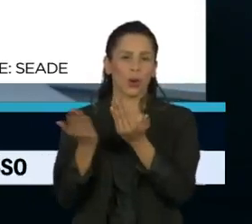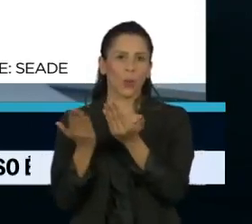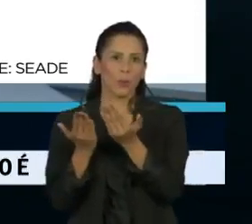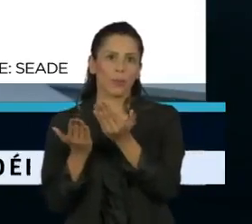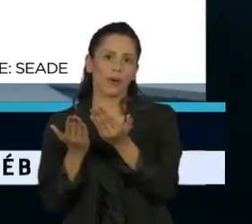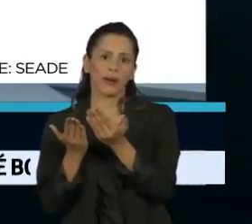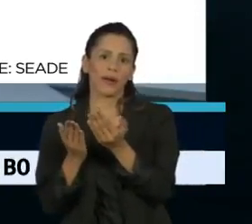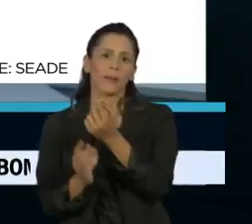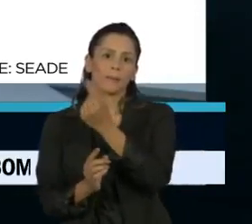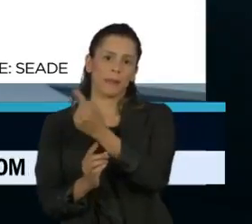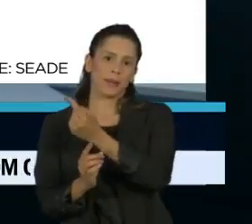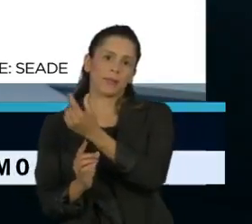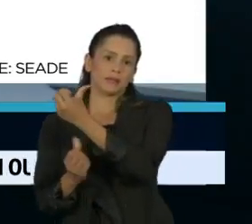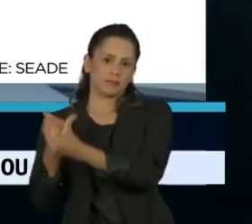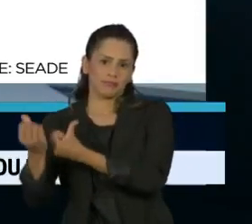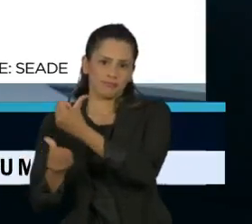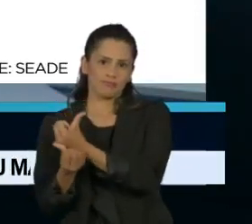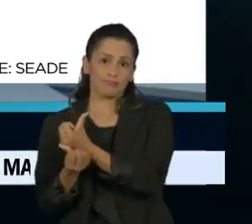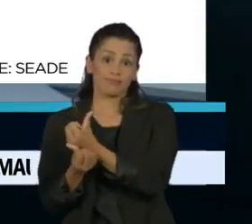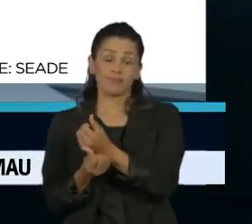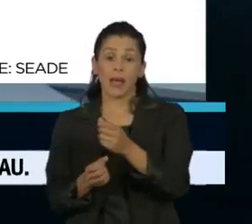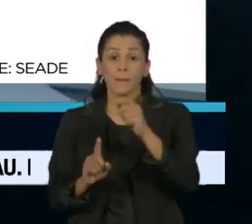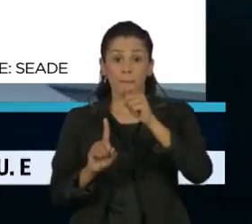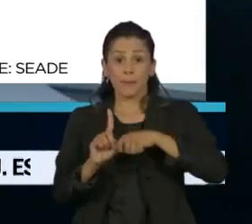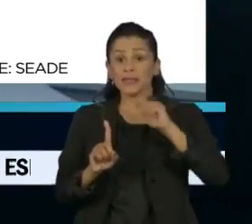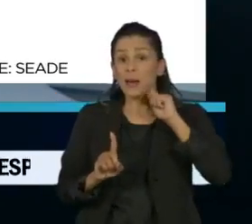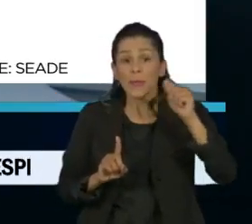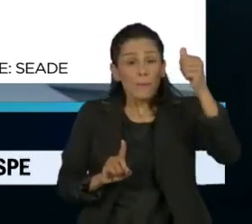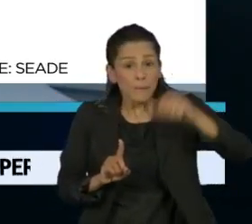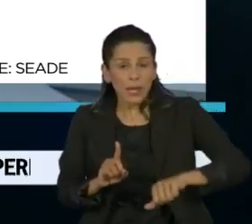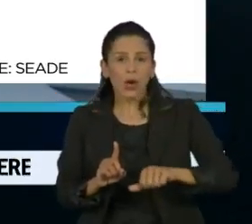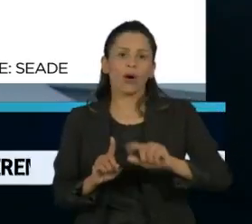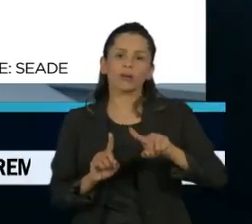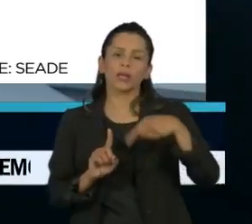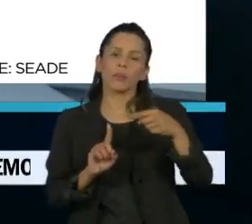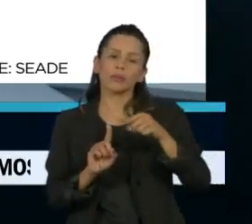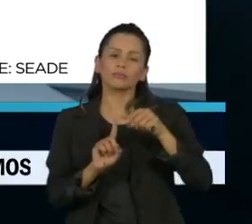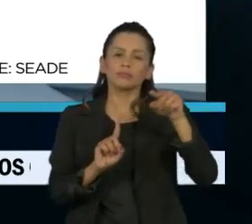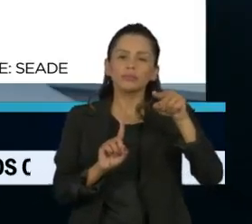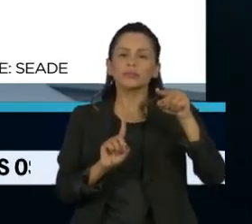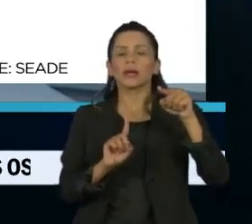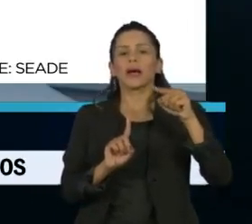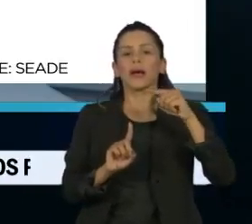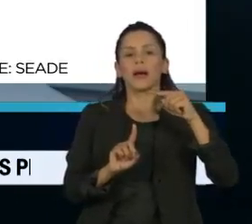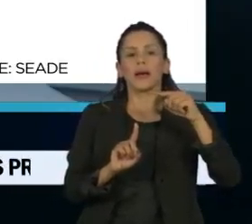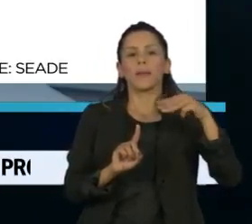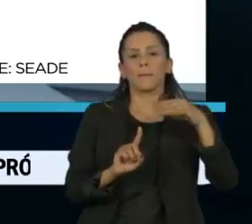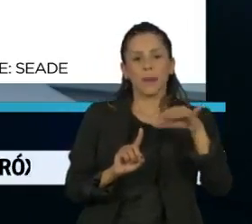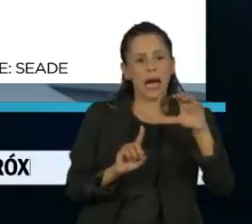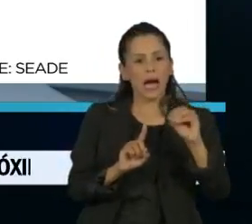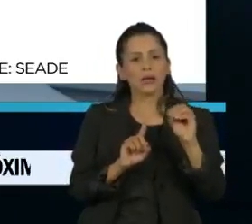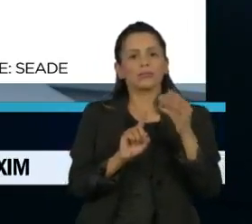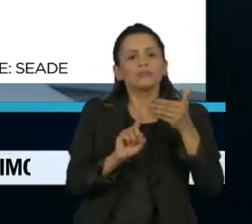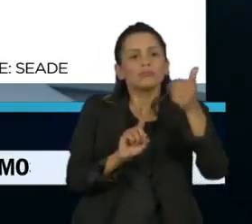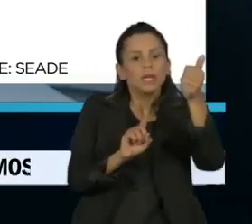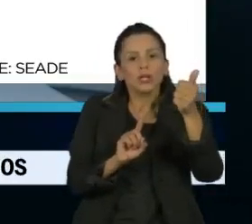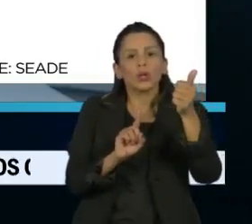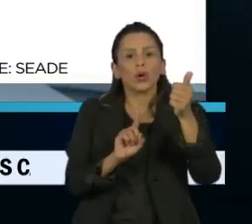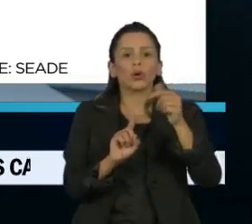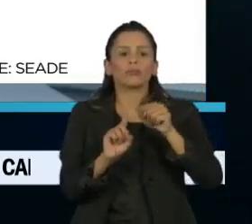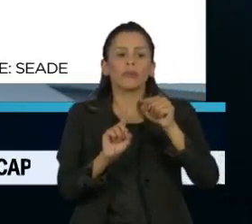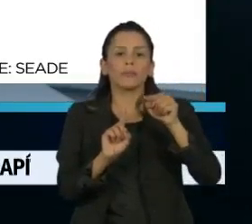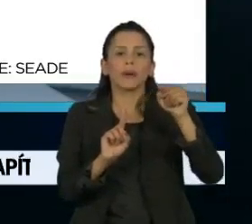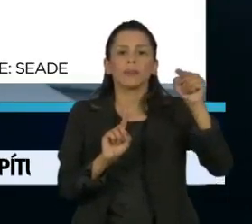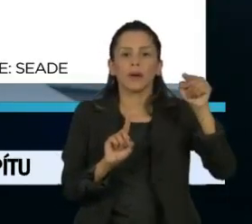Abril foi o pior mês. Maio teve uma melhora significativa, que persistiu e ainda cresceu em junho. No acumulado dos